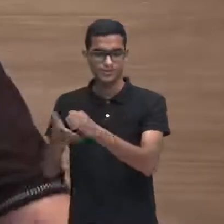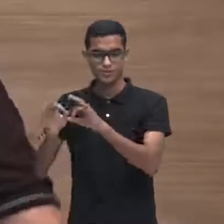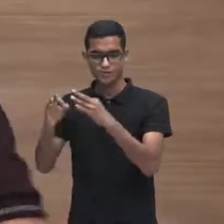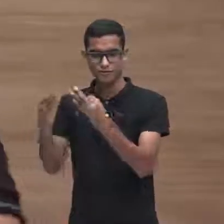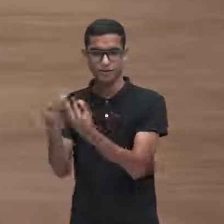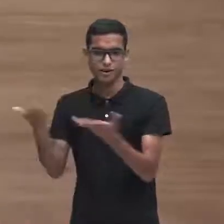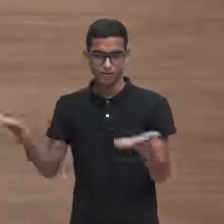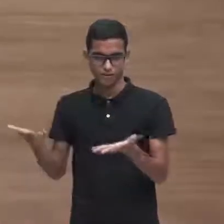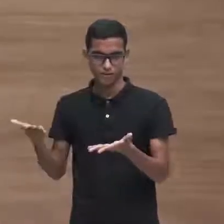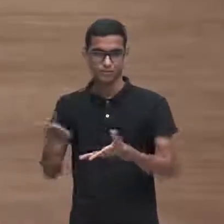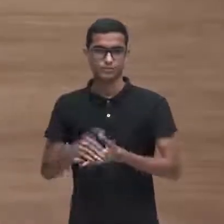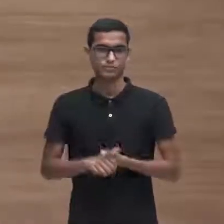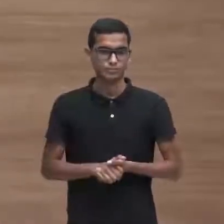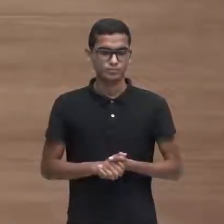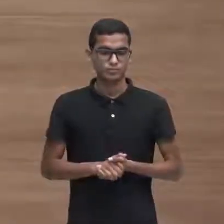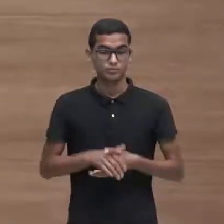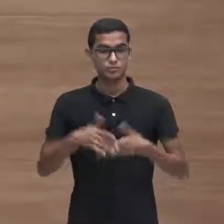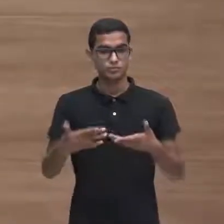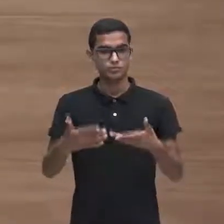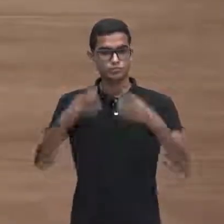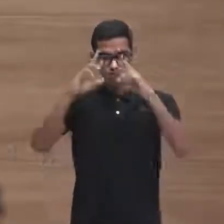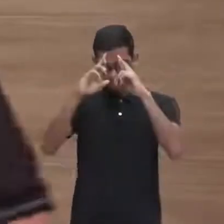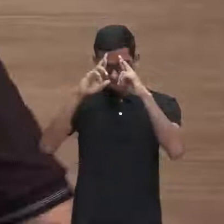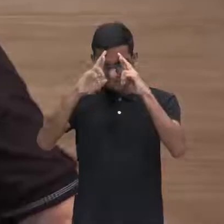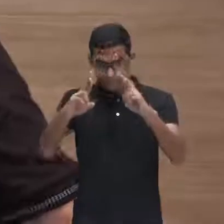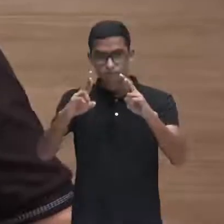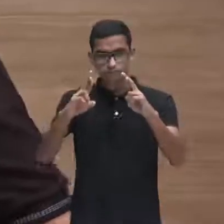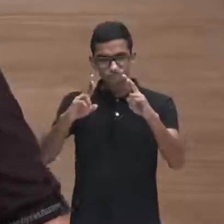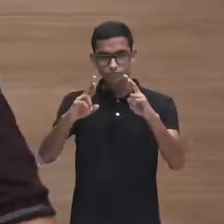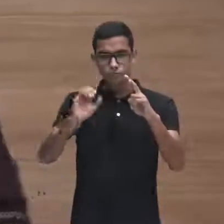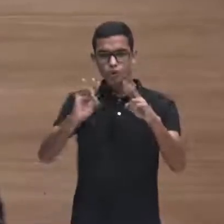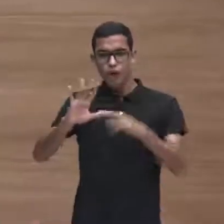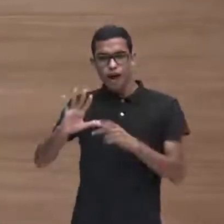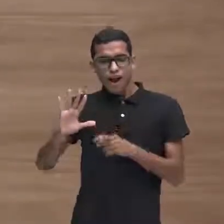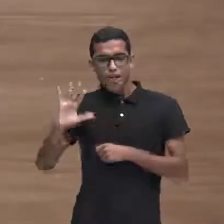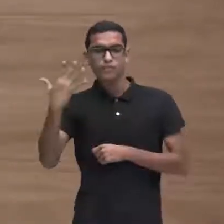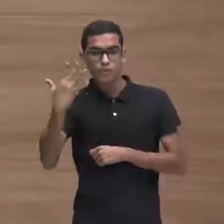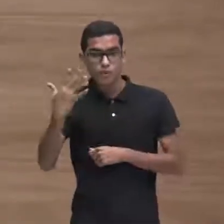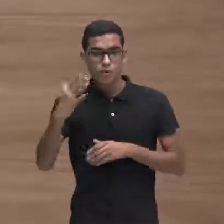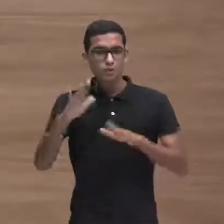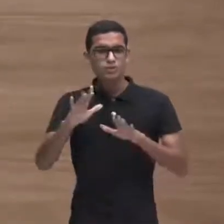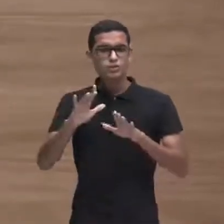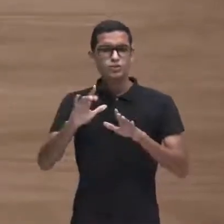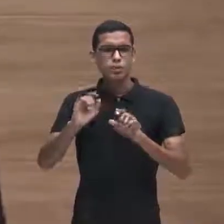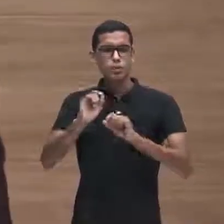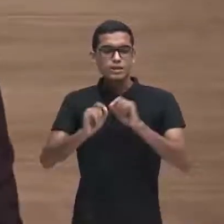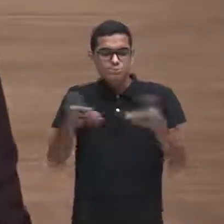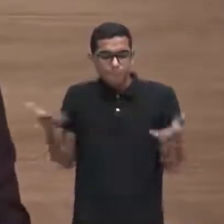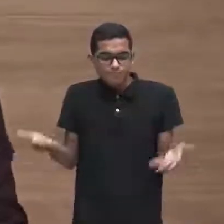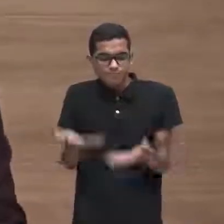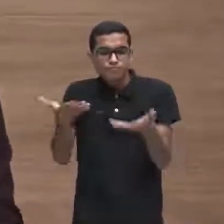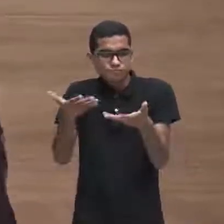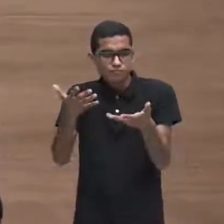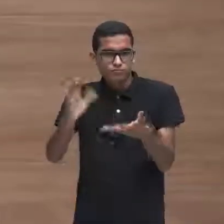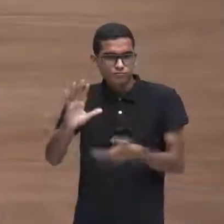o ato em si, mas o que leva a esse ato. Nós precisamos observar, se vocês têm